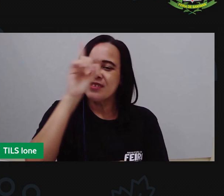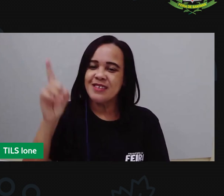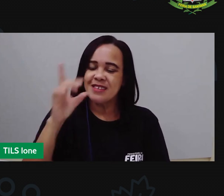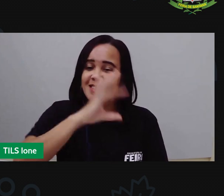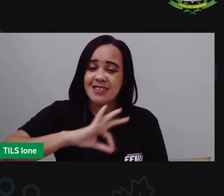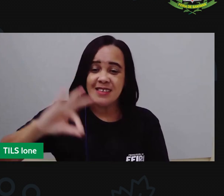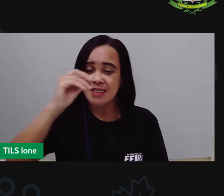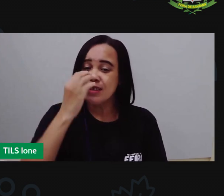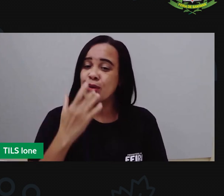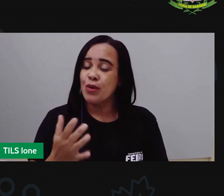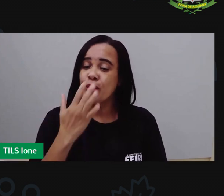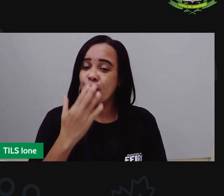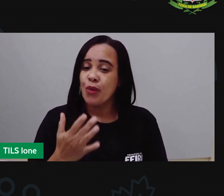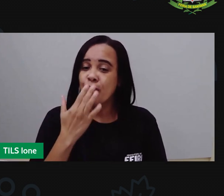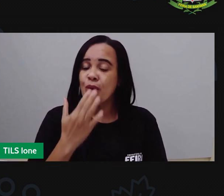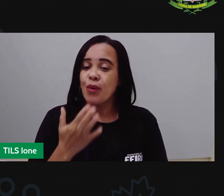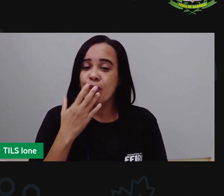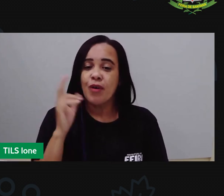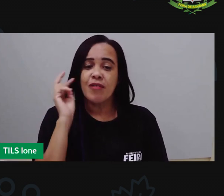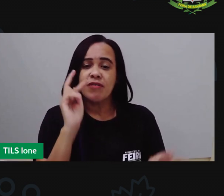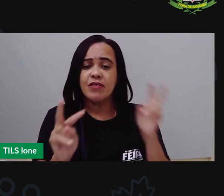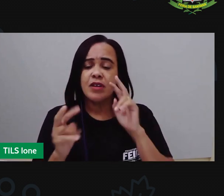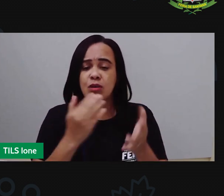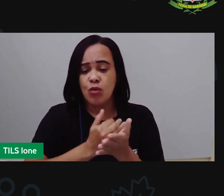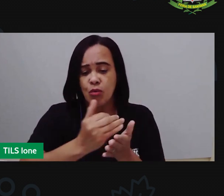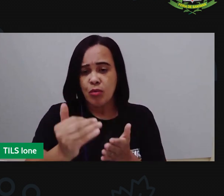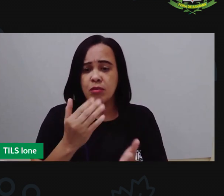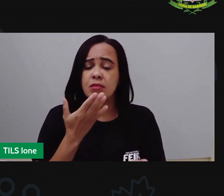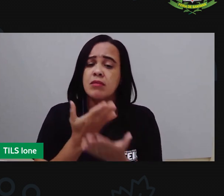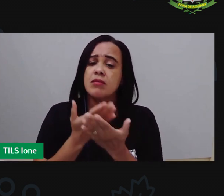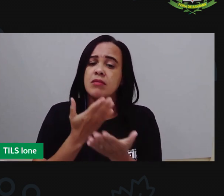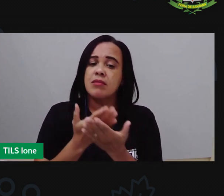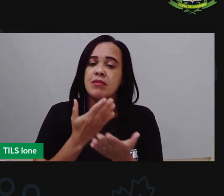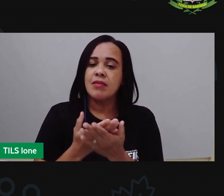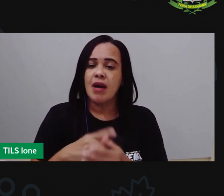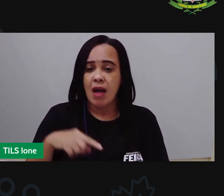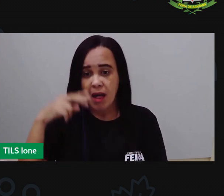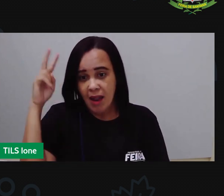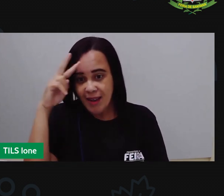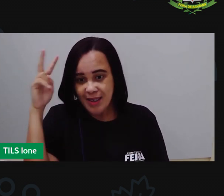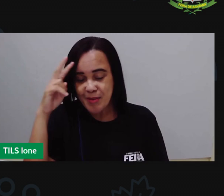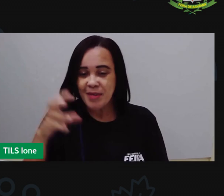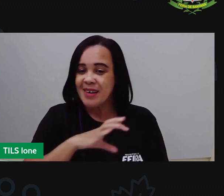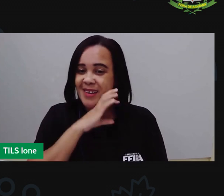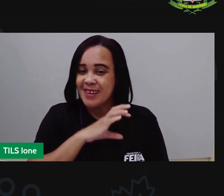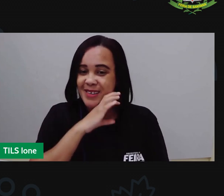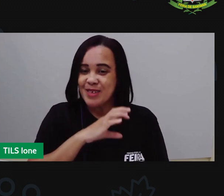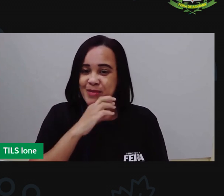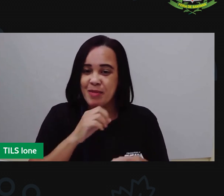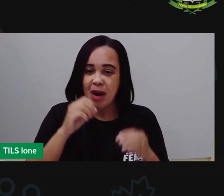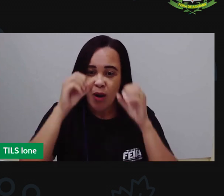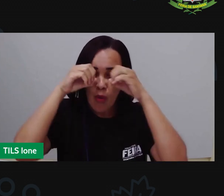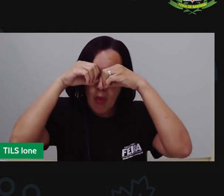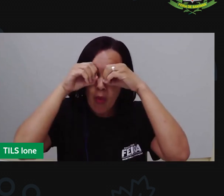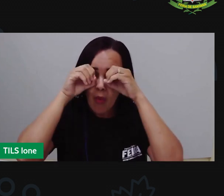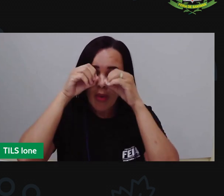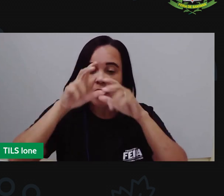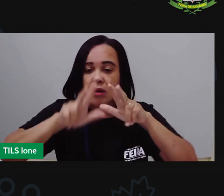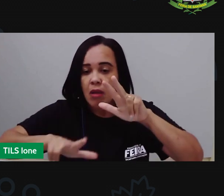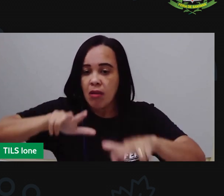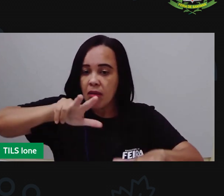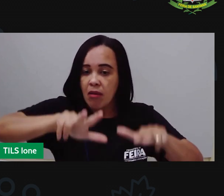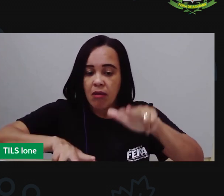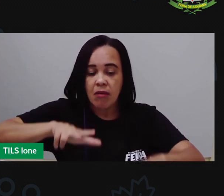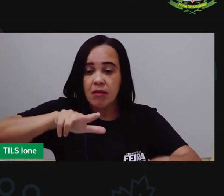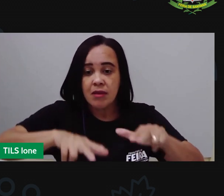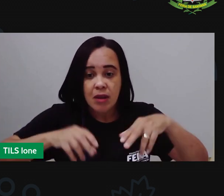cores vimos ali no início da aula um camaleão que mudava de cor o camaleão ele